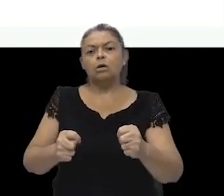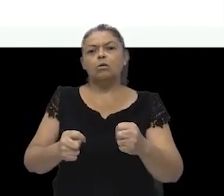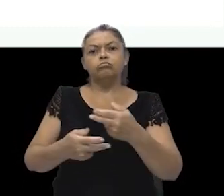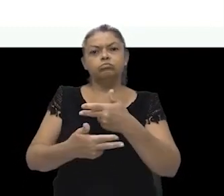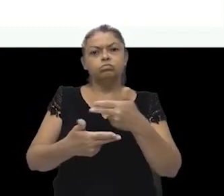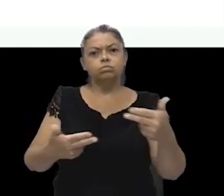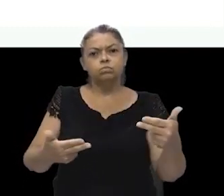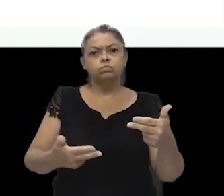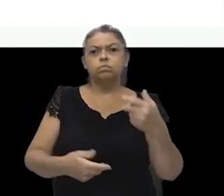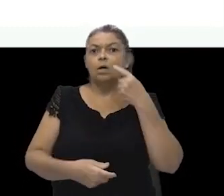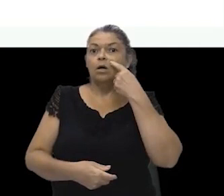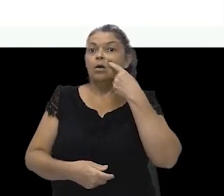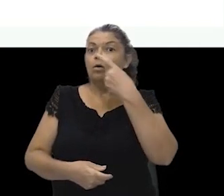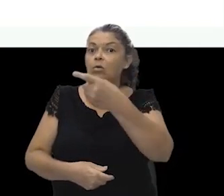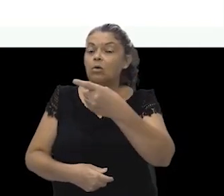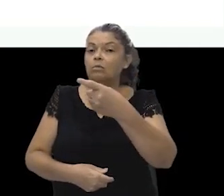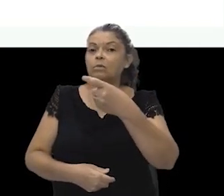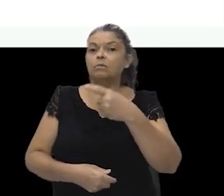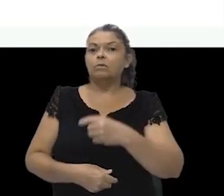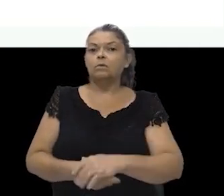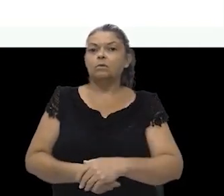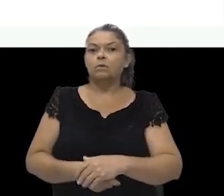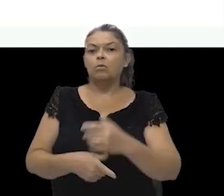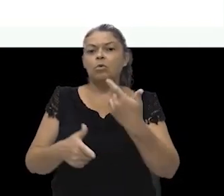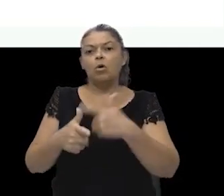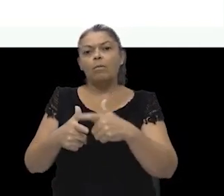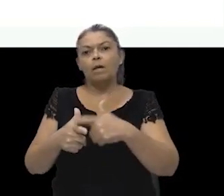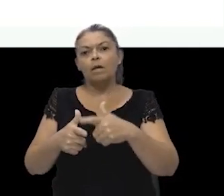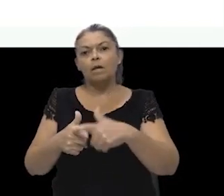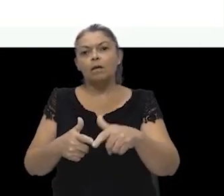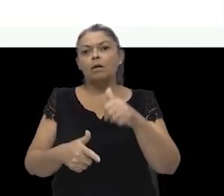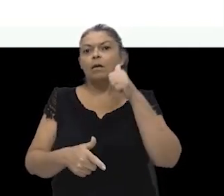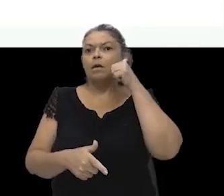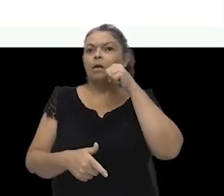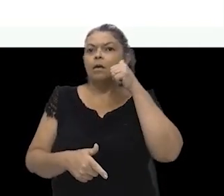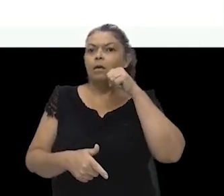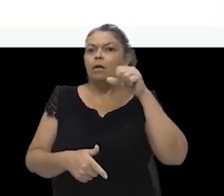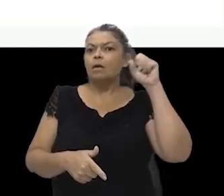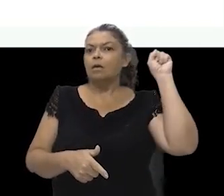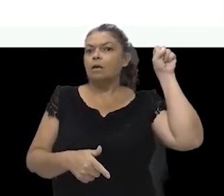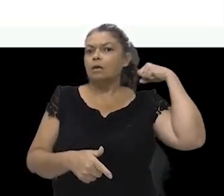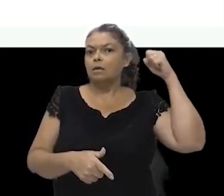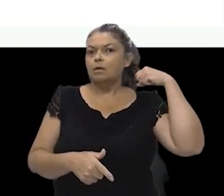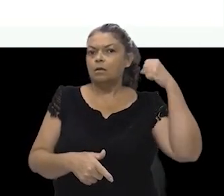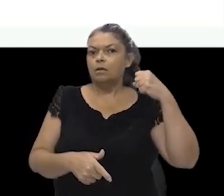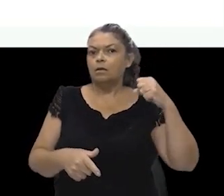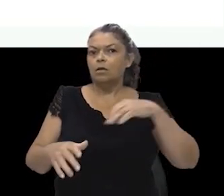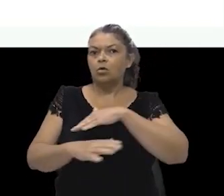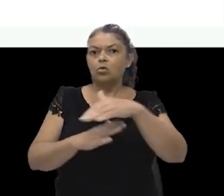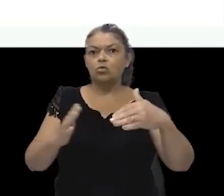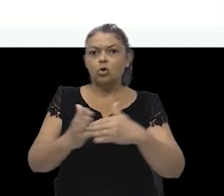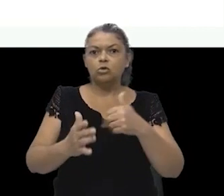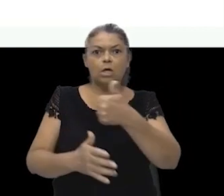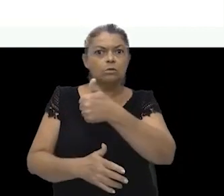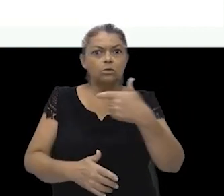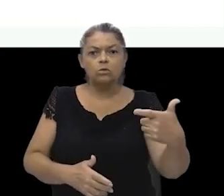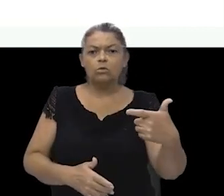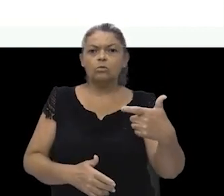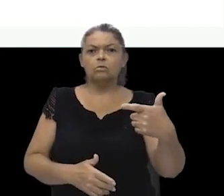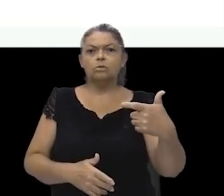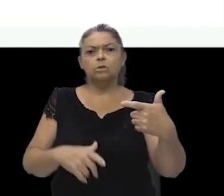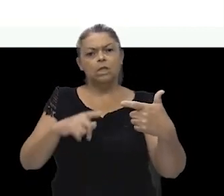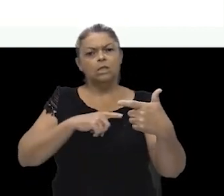de elementos de um conjunto. Aqui, no problema de nossa amiga Rosinha, as possibilidades é um total de 12,